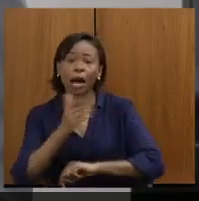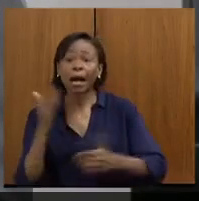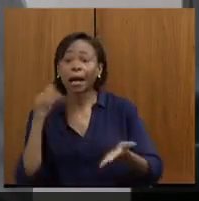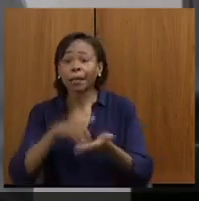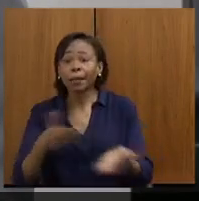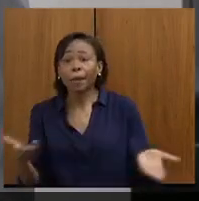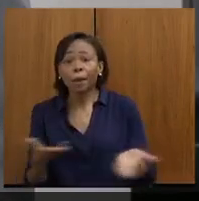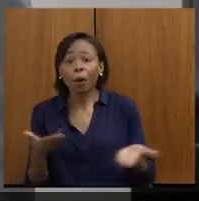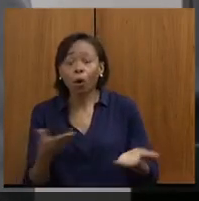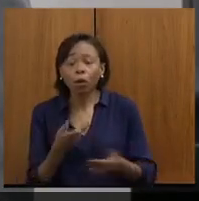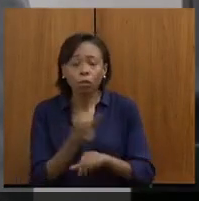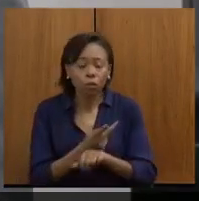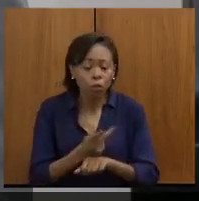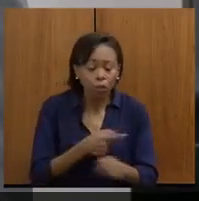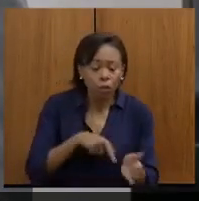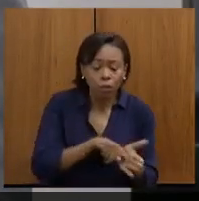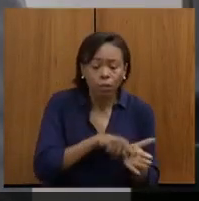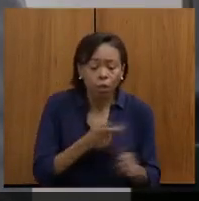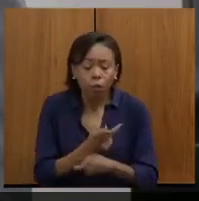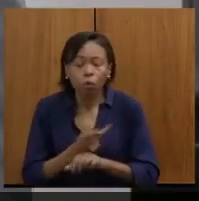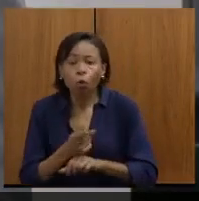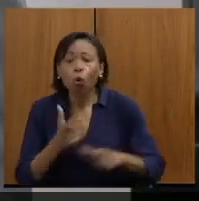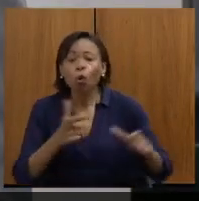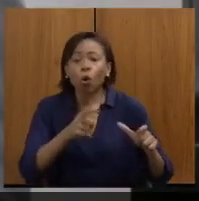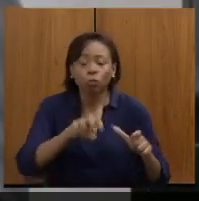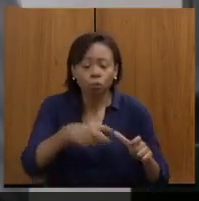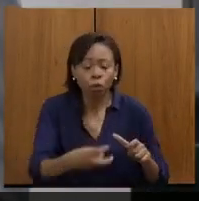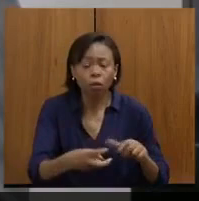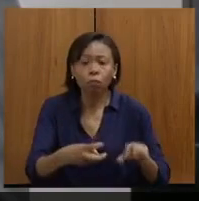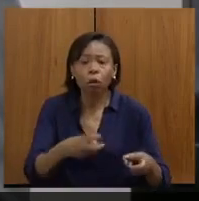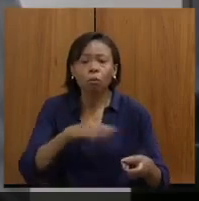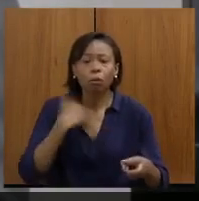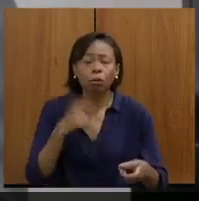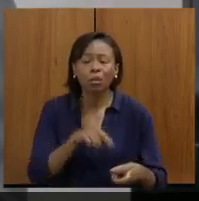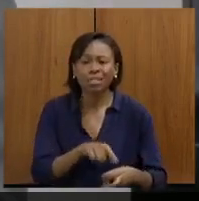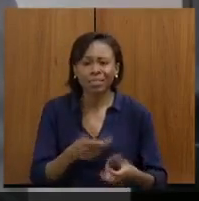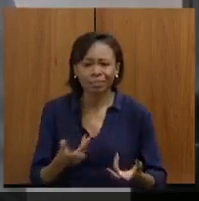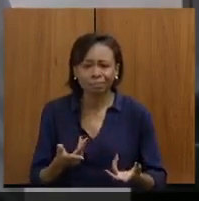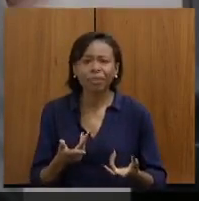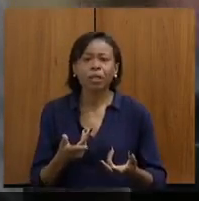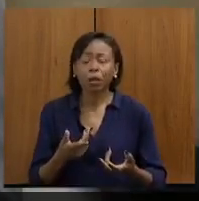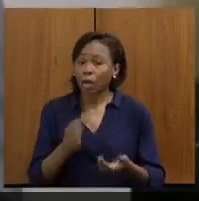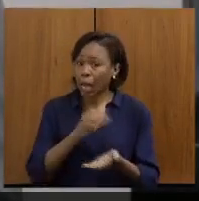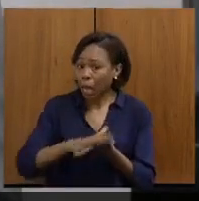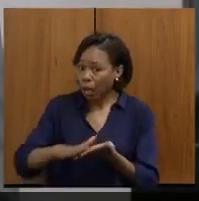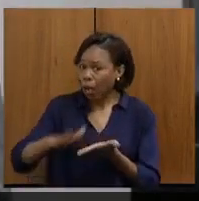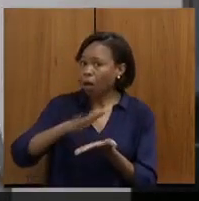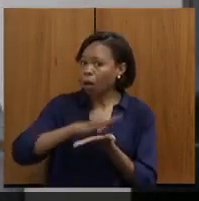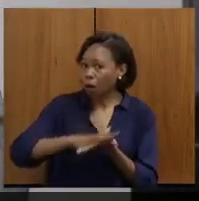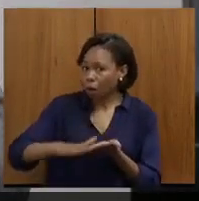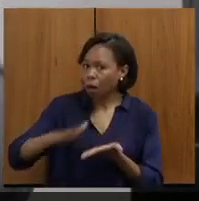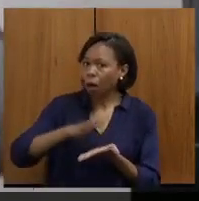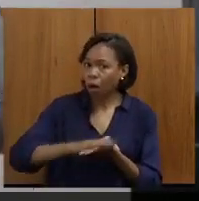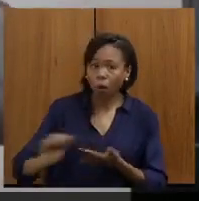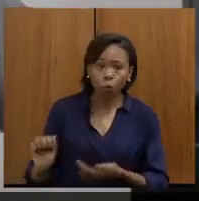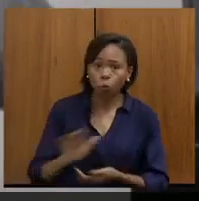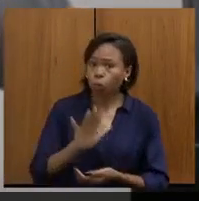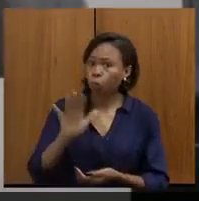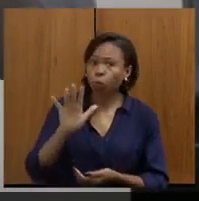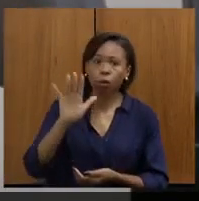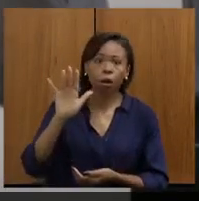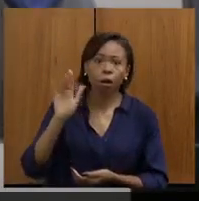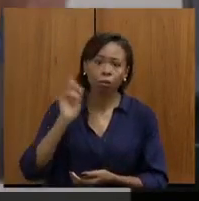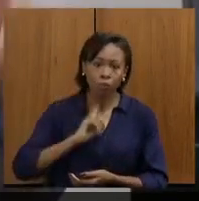um custo muito alto para o Estado de Minas Gerais. O secretário, nesse tempo, esse pouco tempo que ele teve, ele tem que fazer